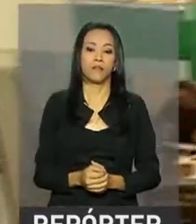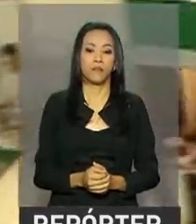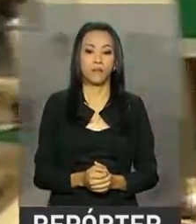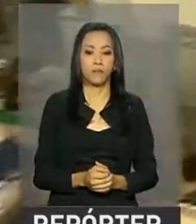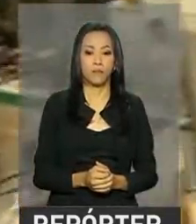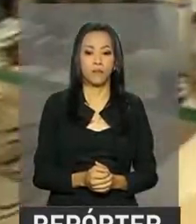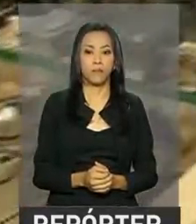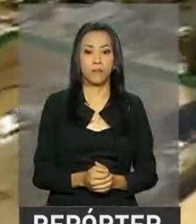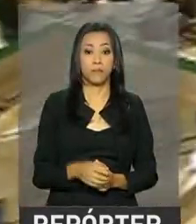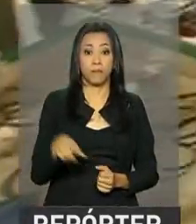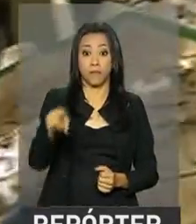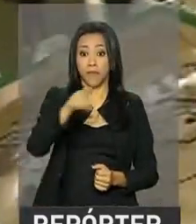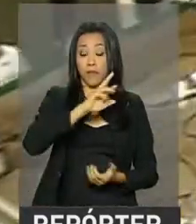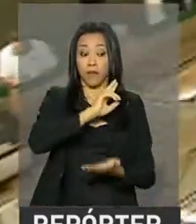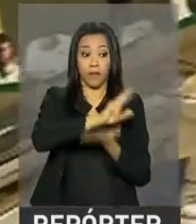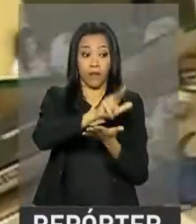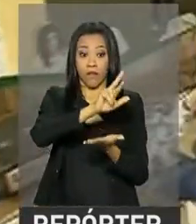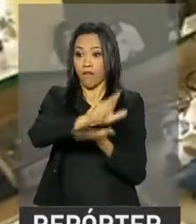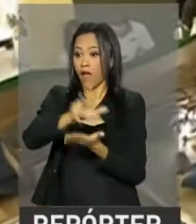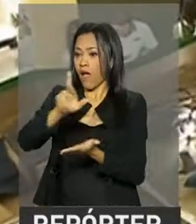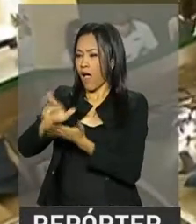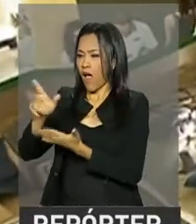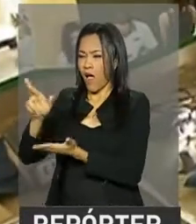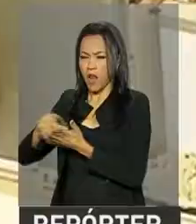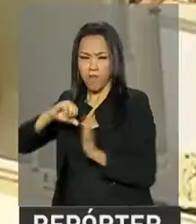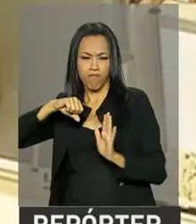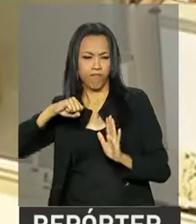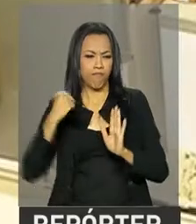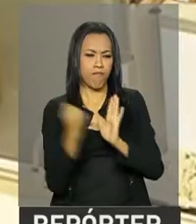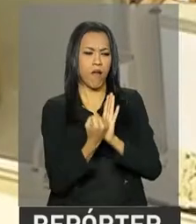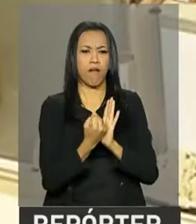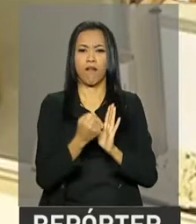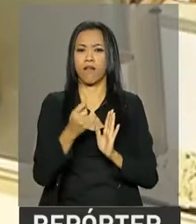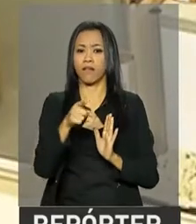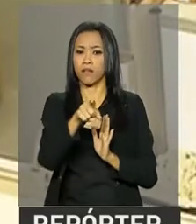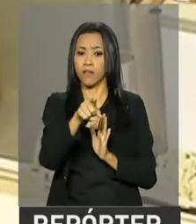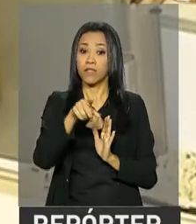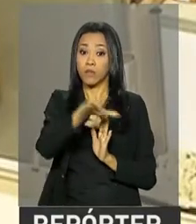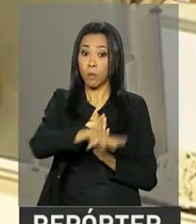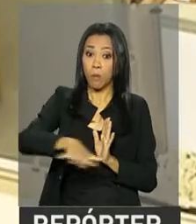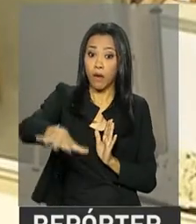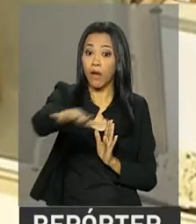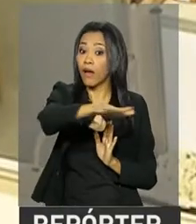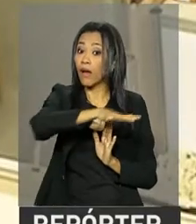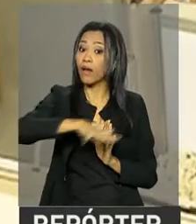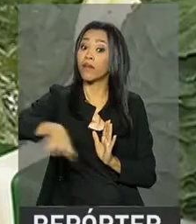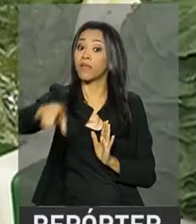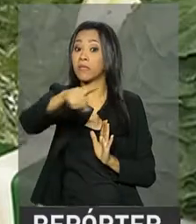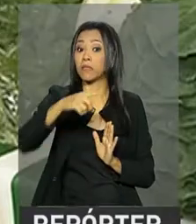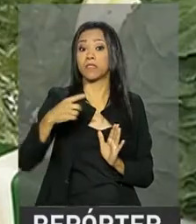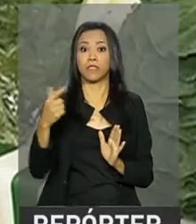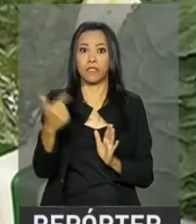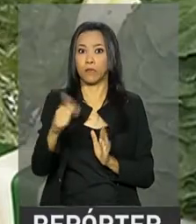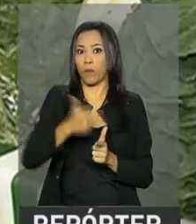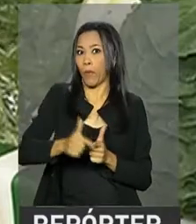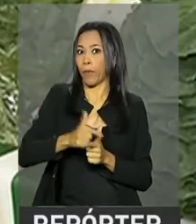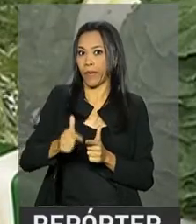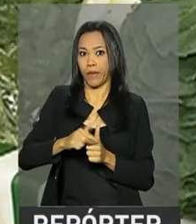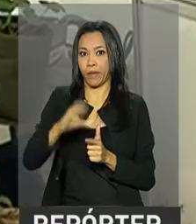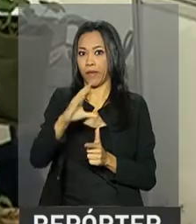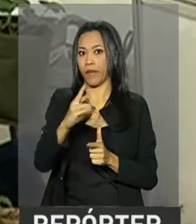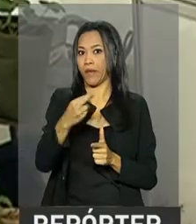Uma babel de opções, marcas e itens. Tudo de um segmento que não conhece os efeitos da crise, o de produtos